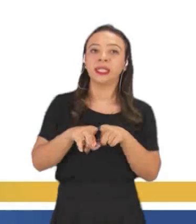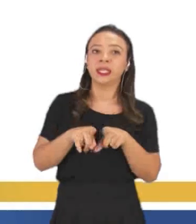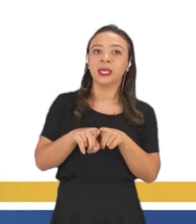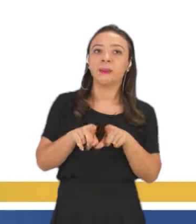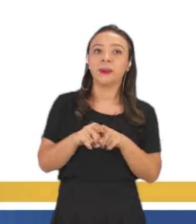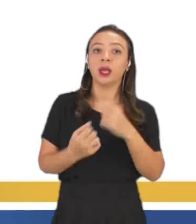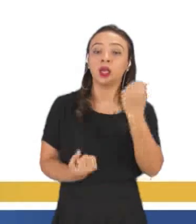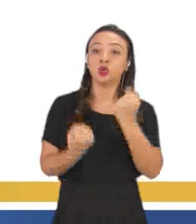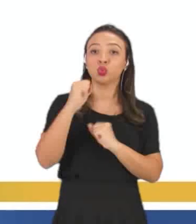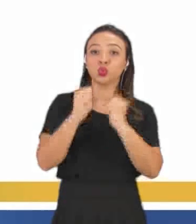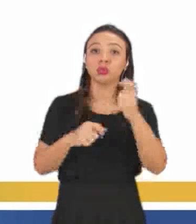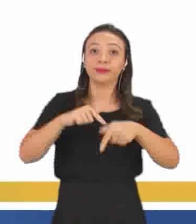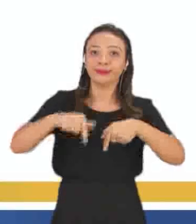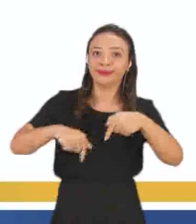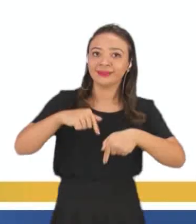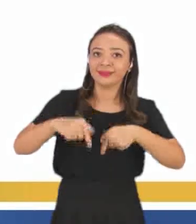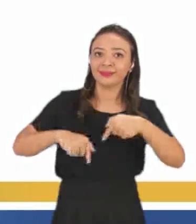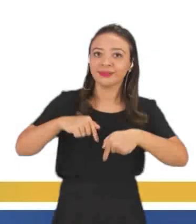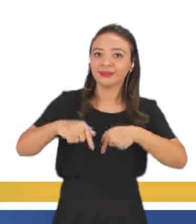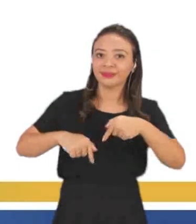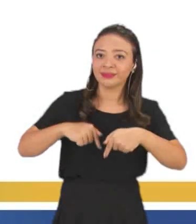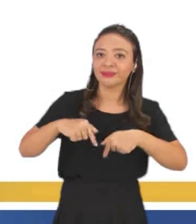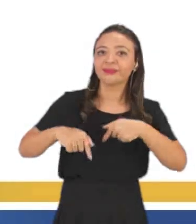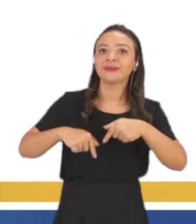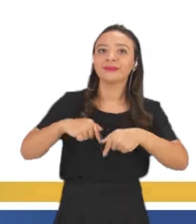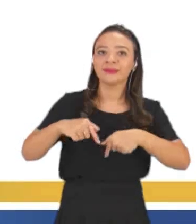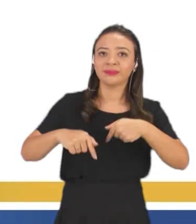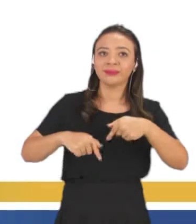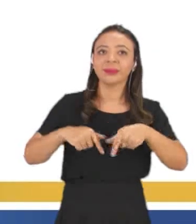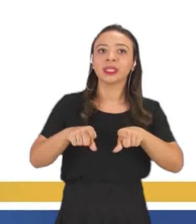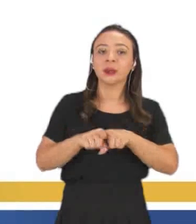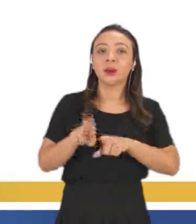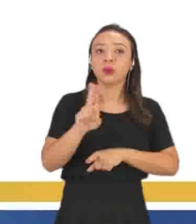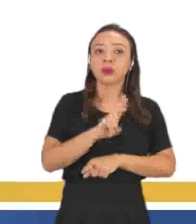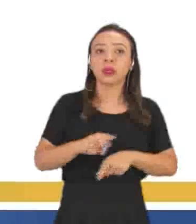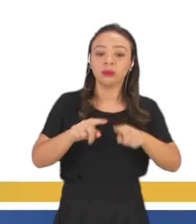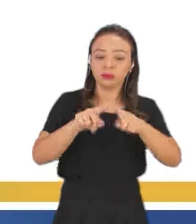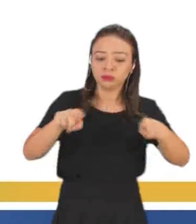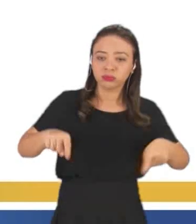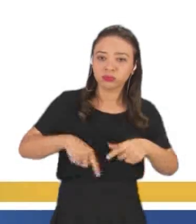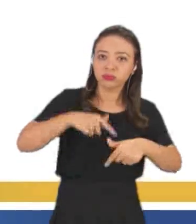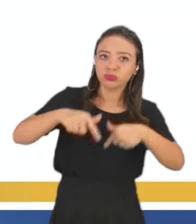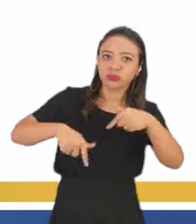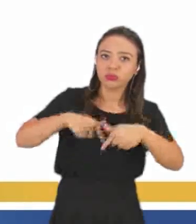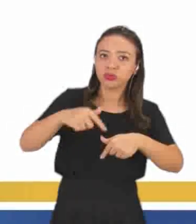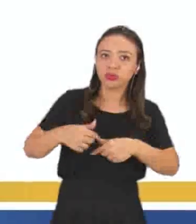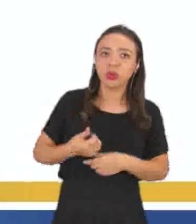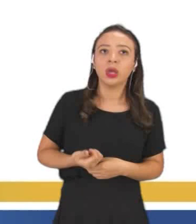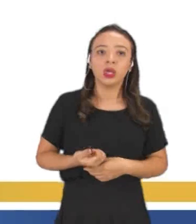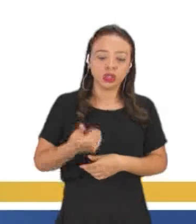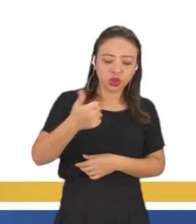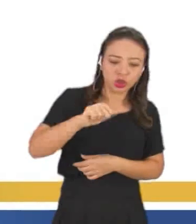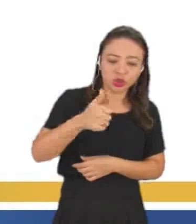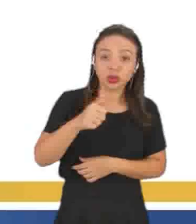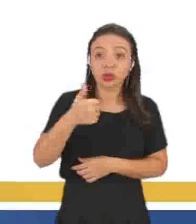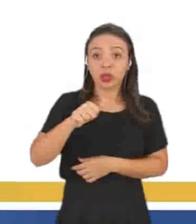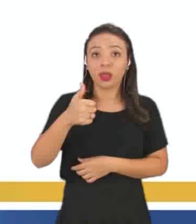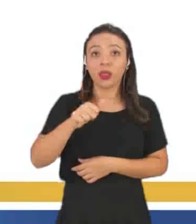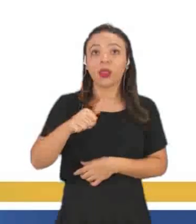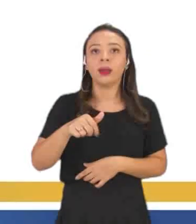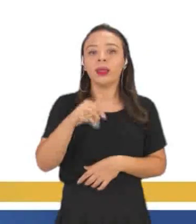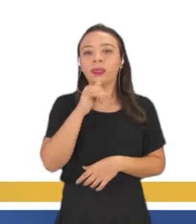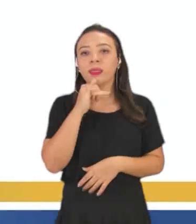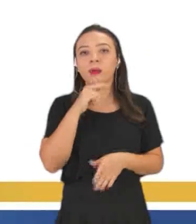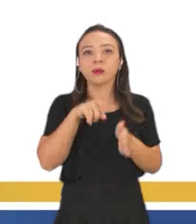tem aplicação na indústria química com herbicidas, e é empregada em laboratório de análises clínicas, perdão, nos